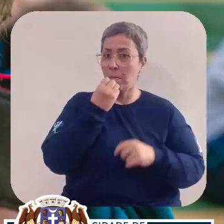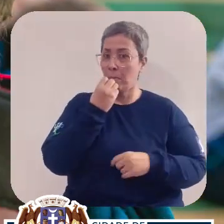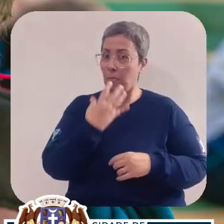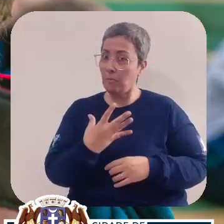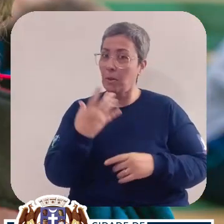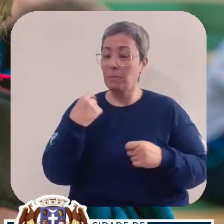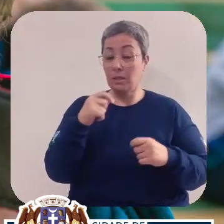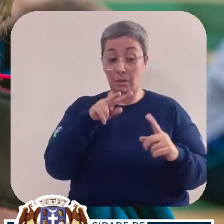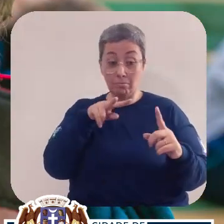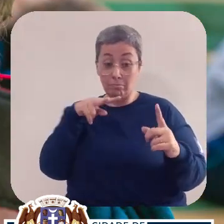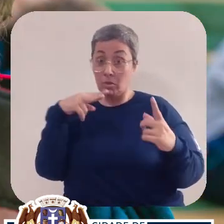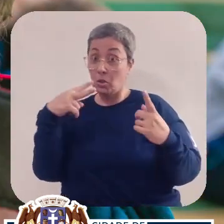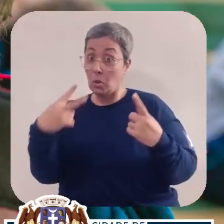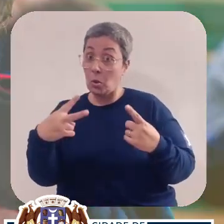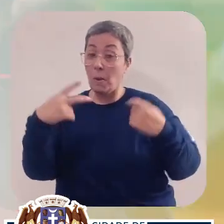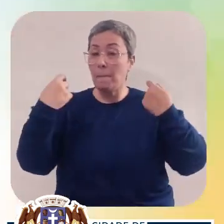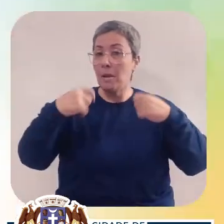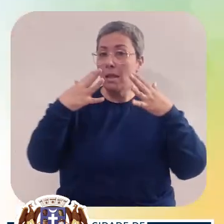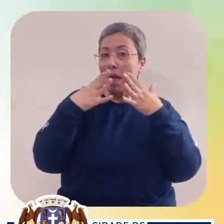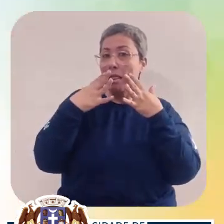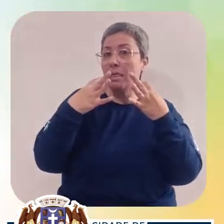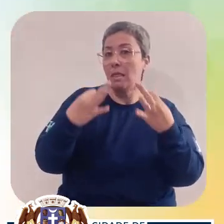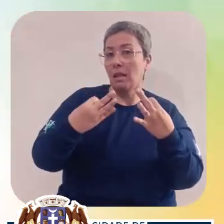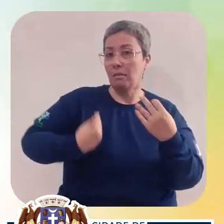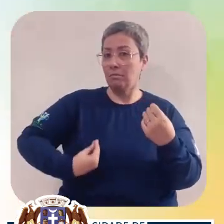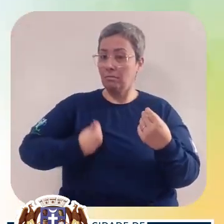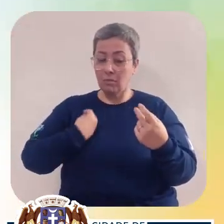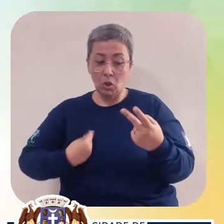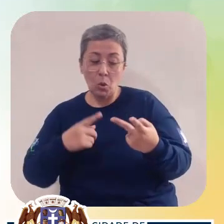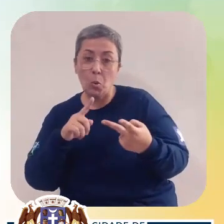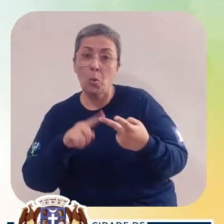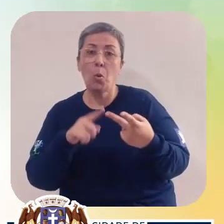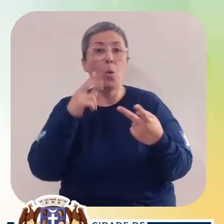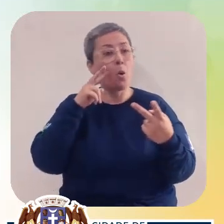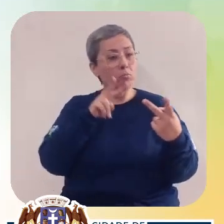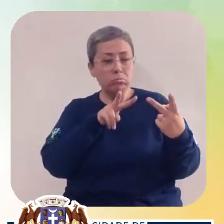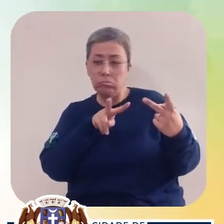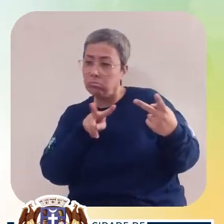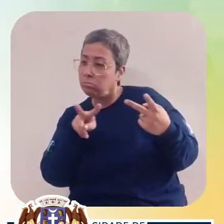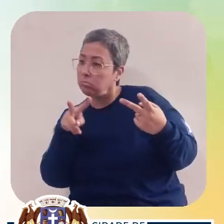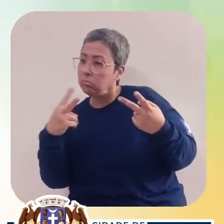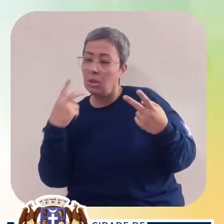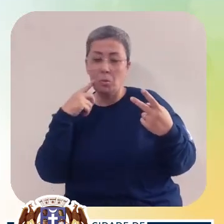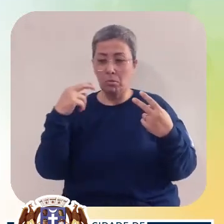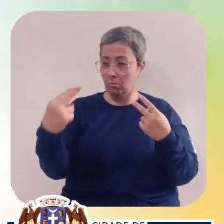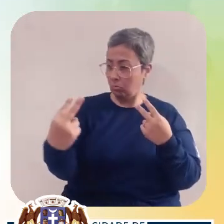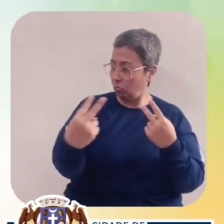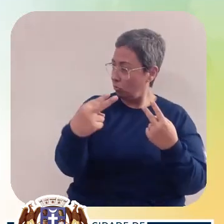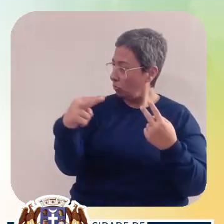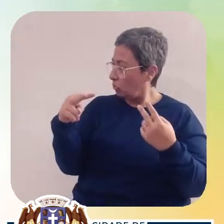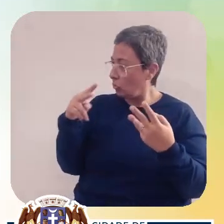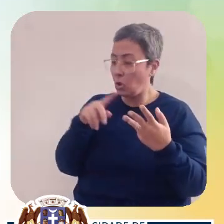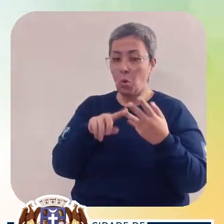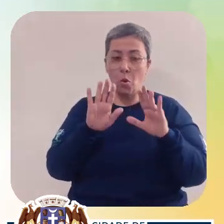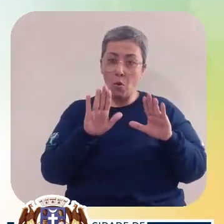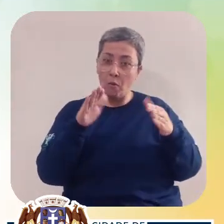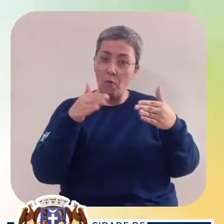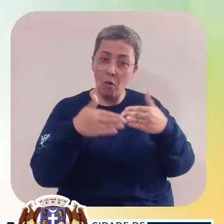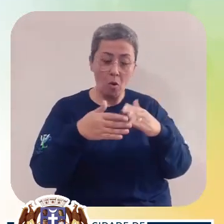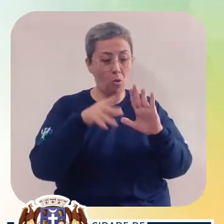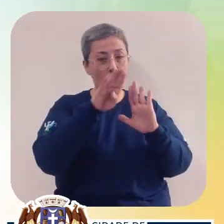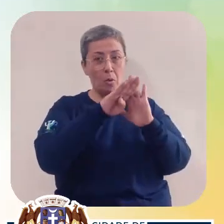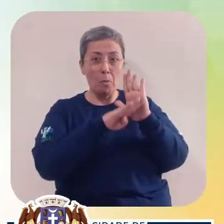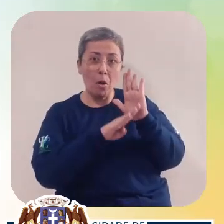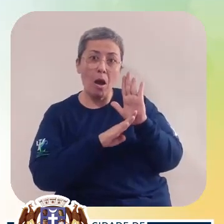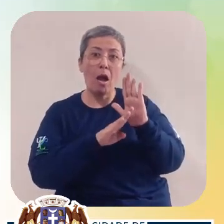boa foto, nosso olhar requer atenção e presença, observação a partir do olhar do outro, foco e